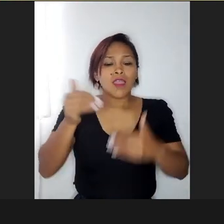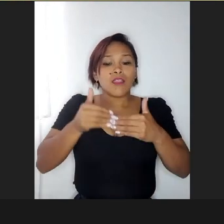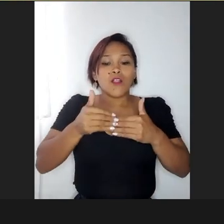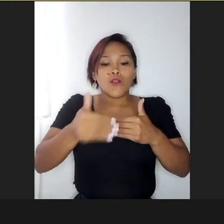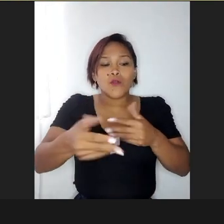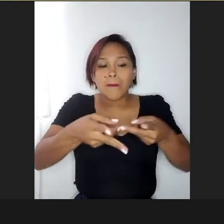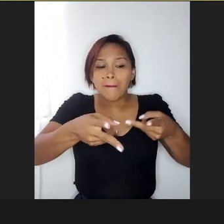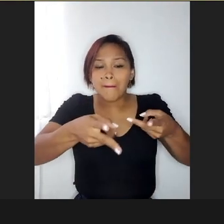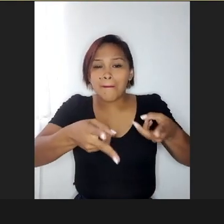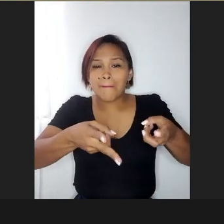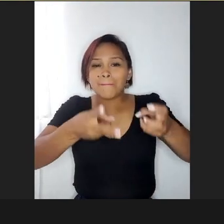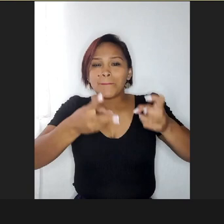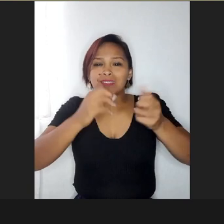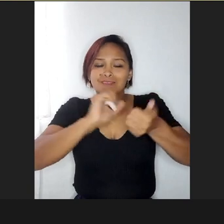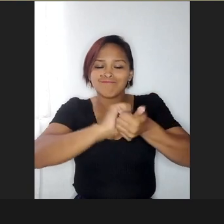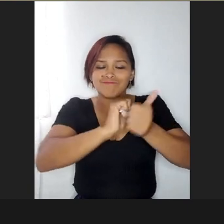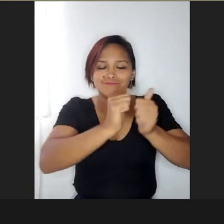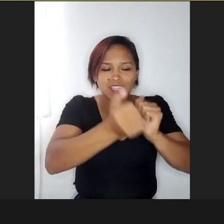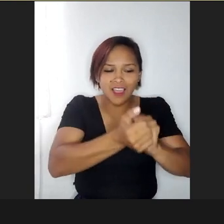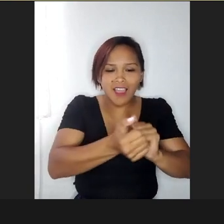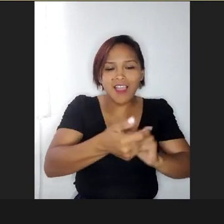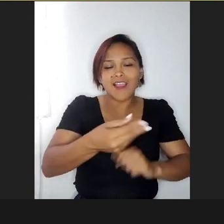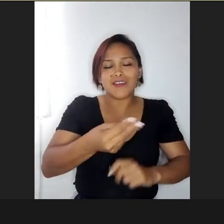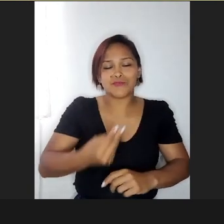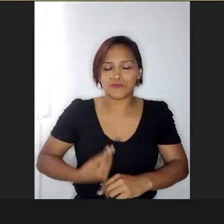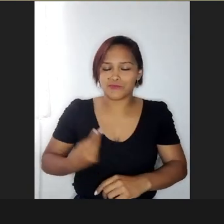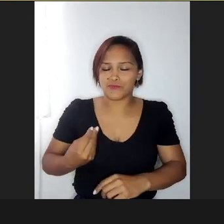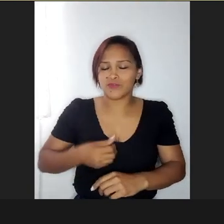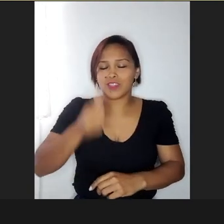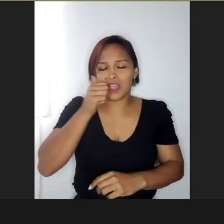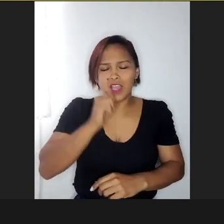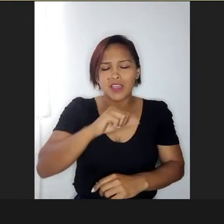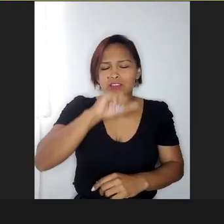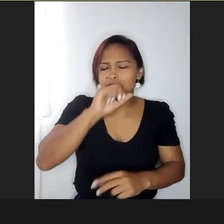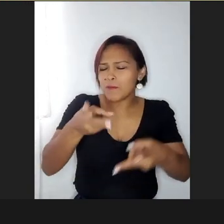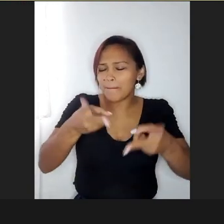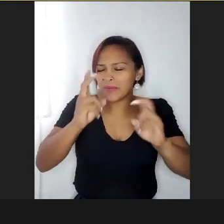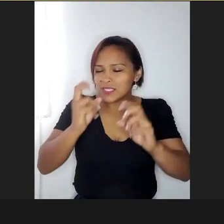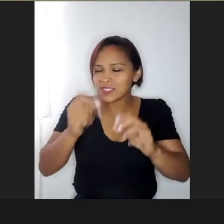encaixando na minha maternidade tudo isso, eu fui, né,